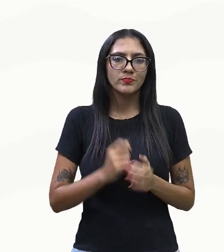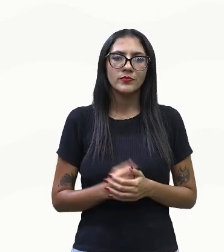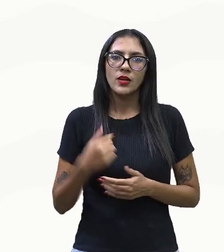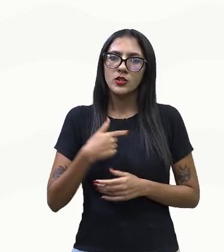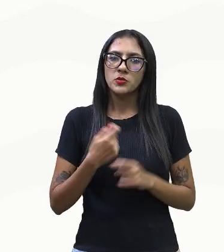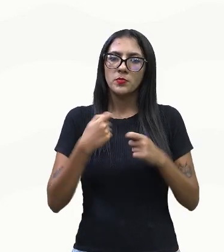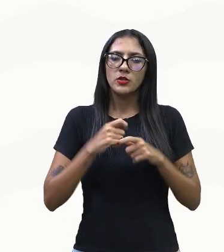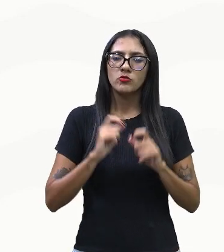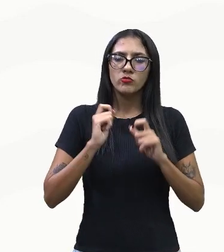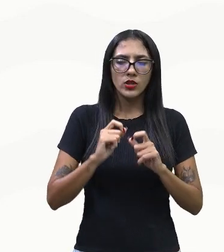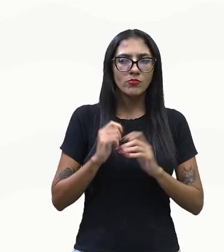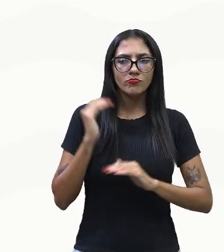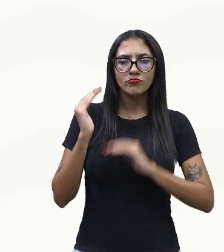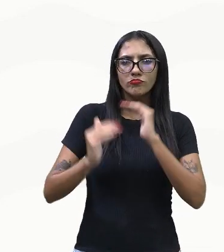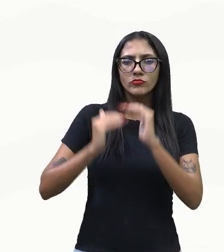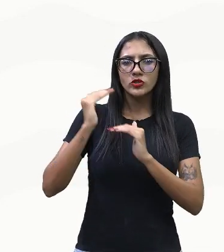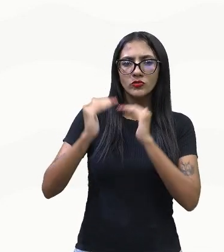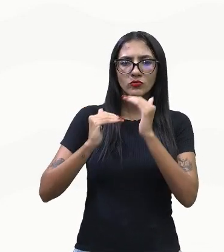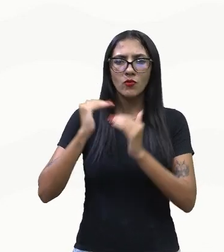desenvolver,